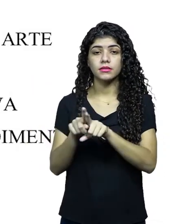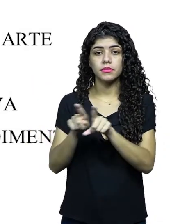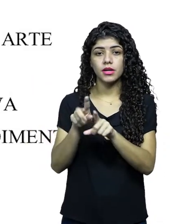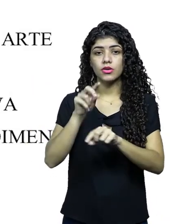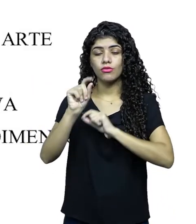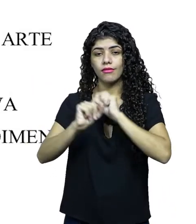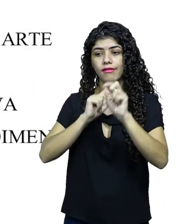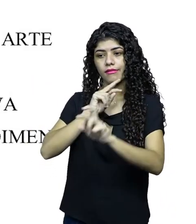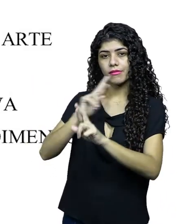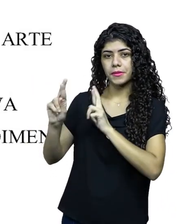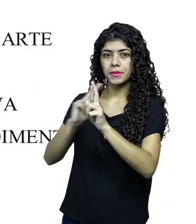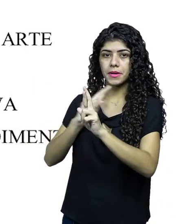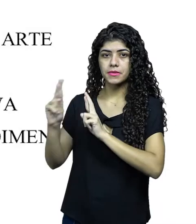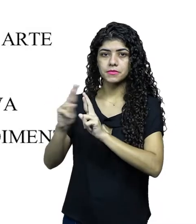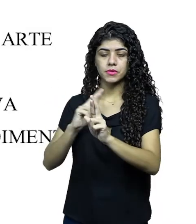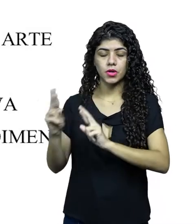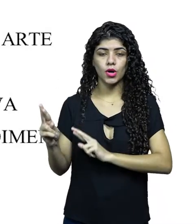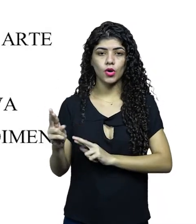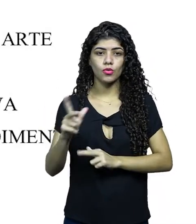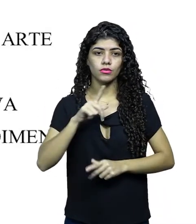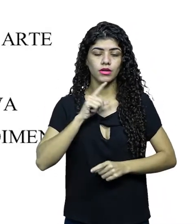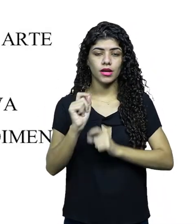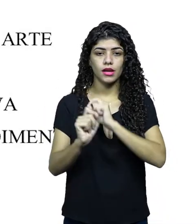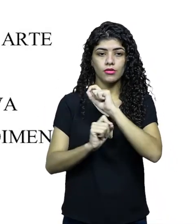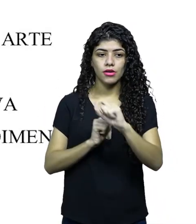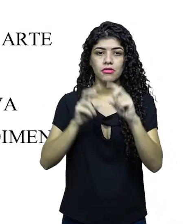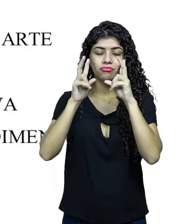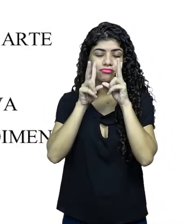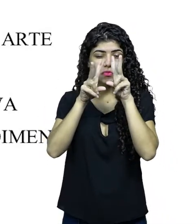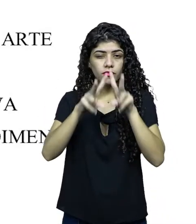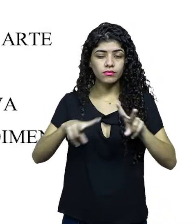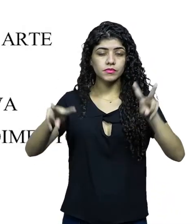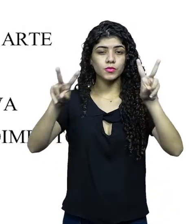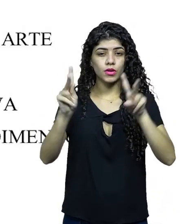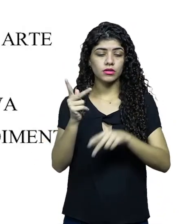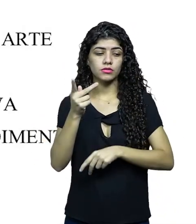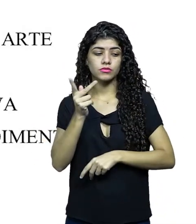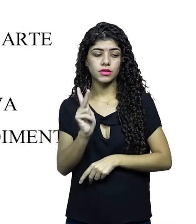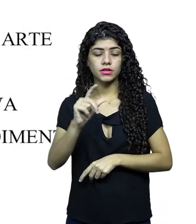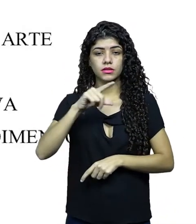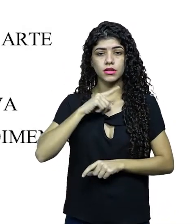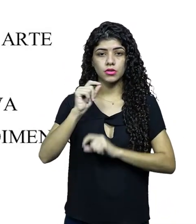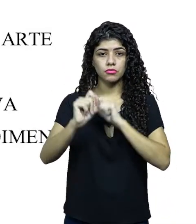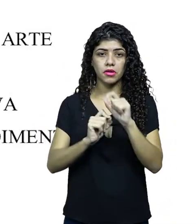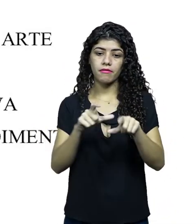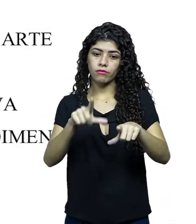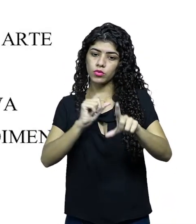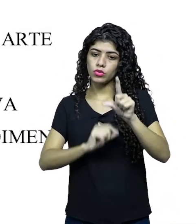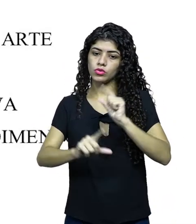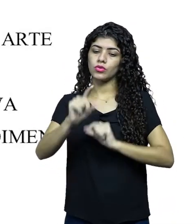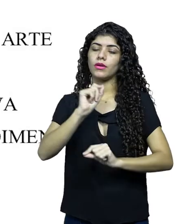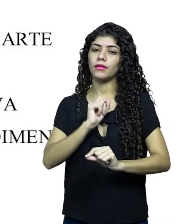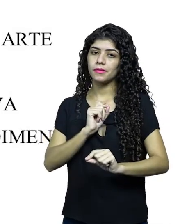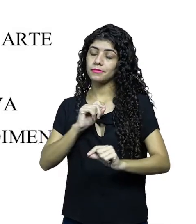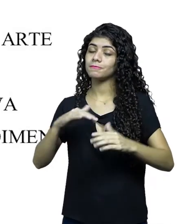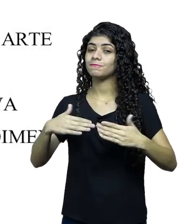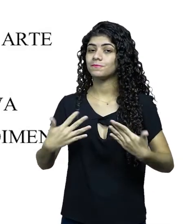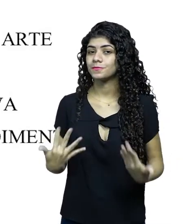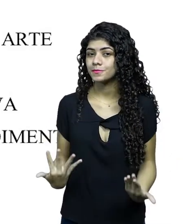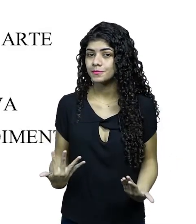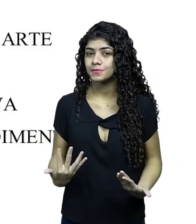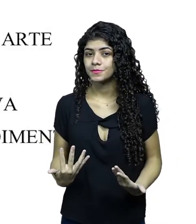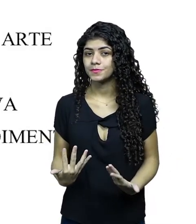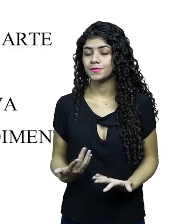definidas, a relação dos elementos visuais com que você está, com que você